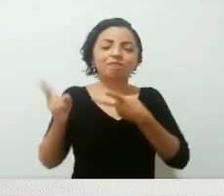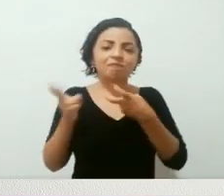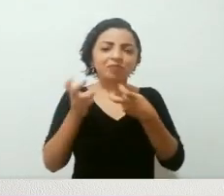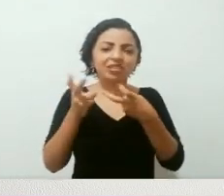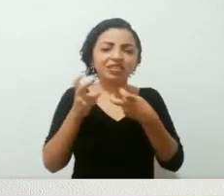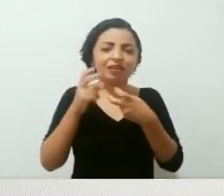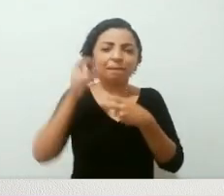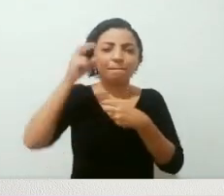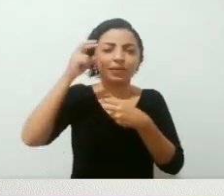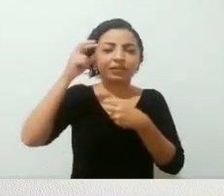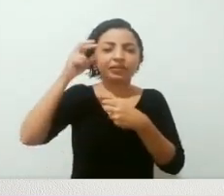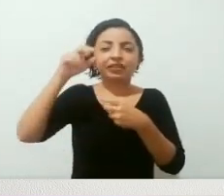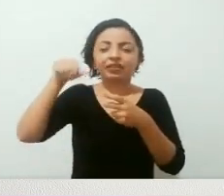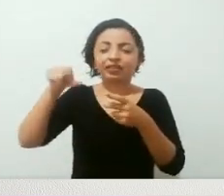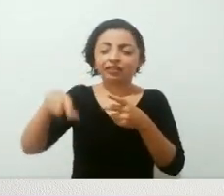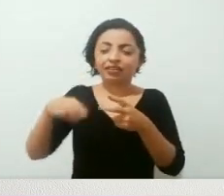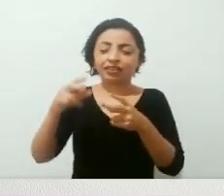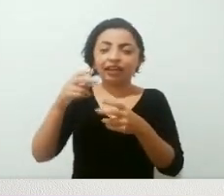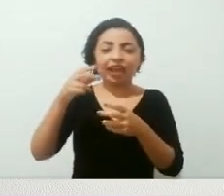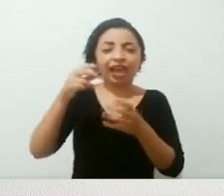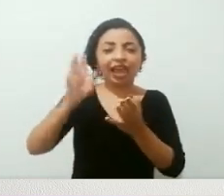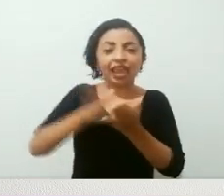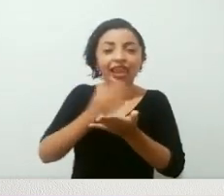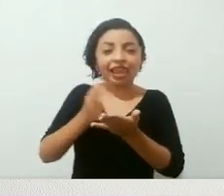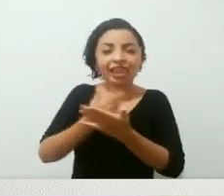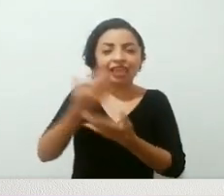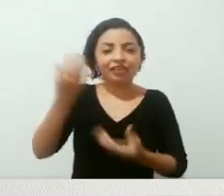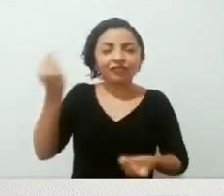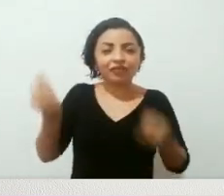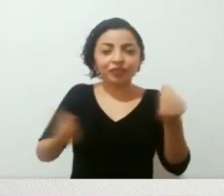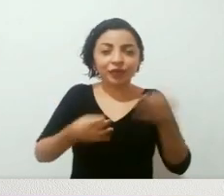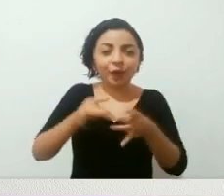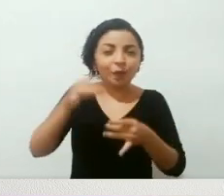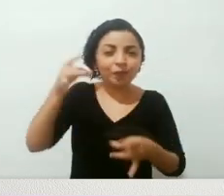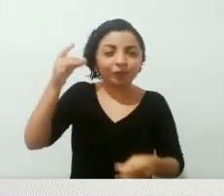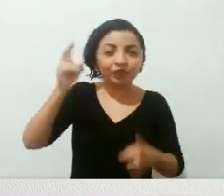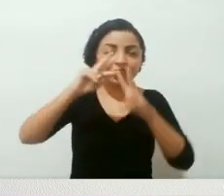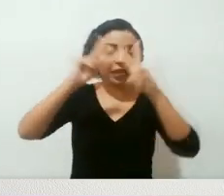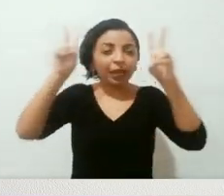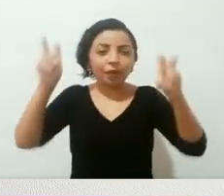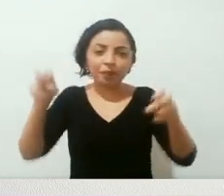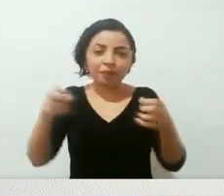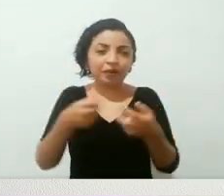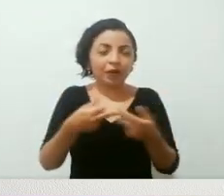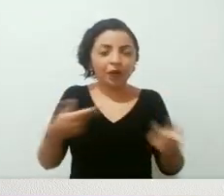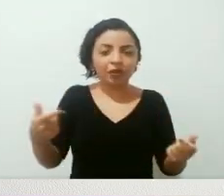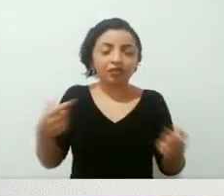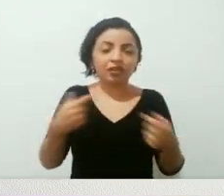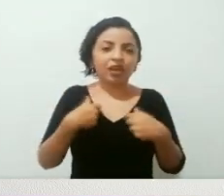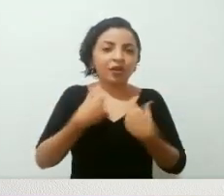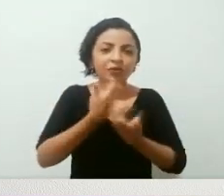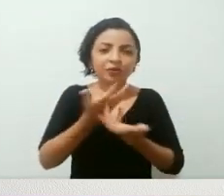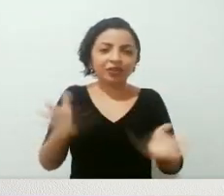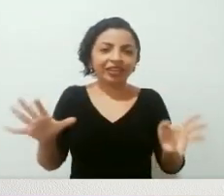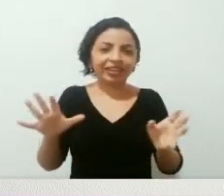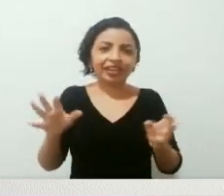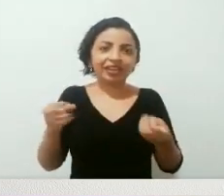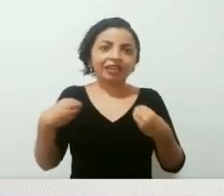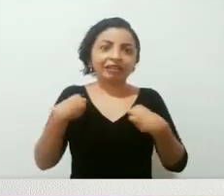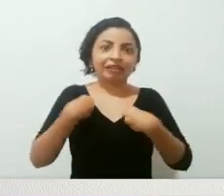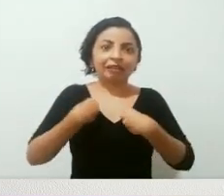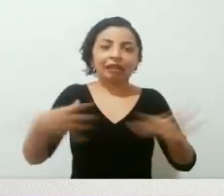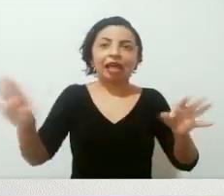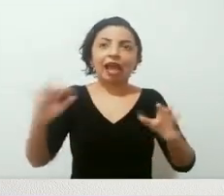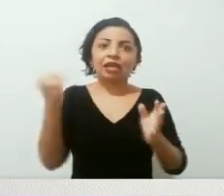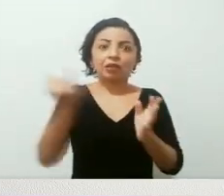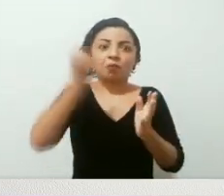eu percebi, aqui no vídeo, pra gente discutir, sem trazer spoilers, eu não queria de forma nenhuma, soltar algum evento